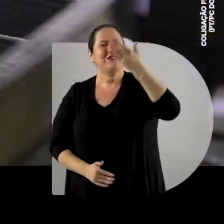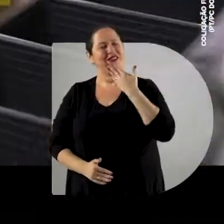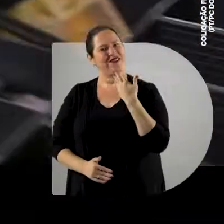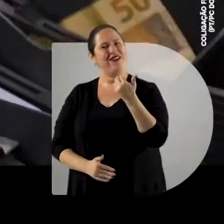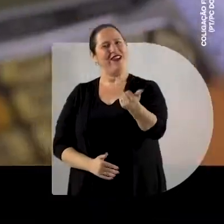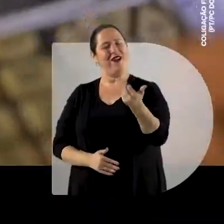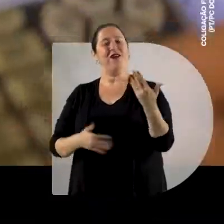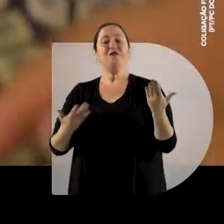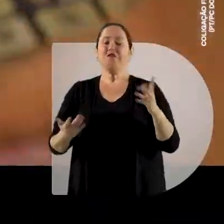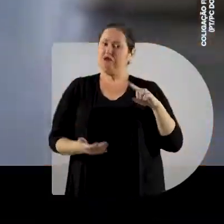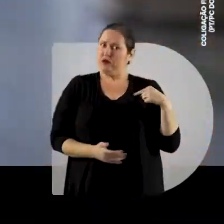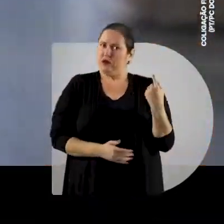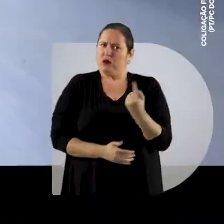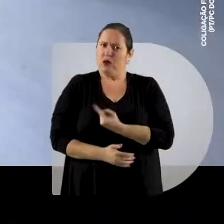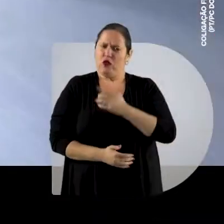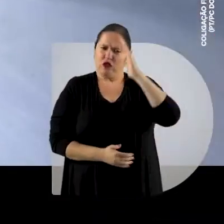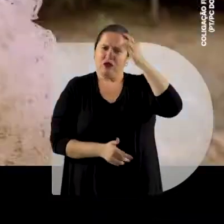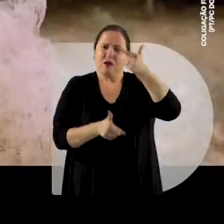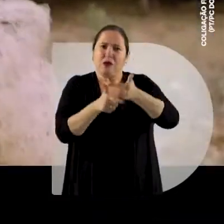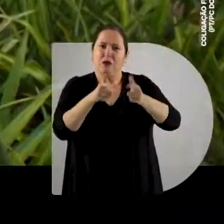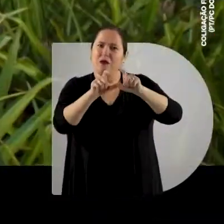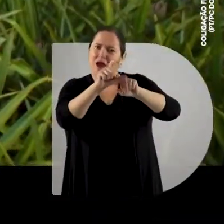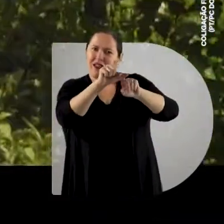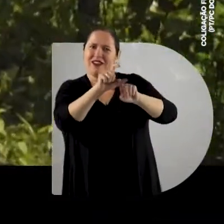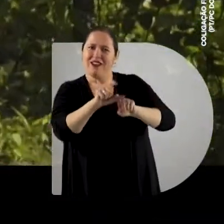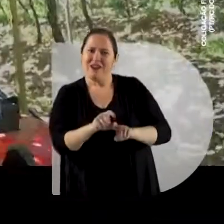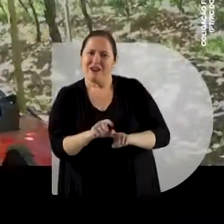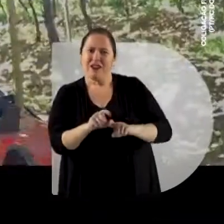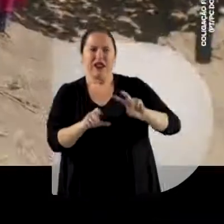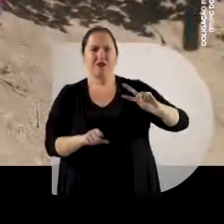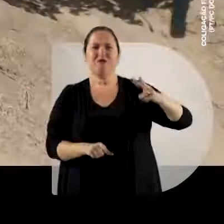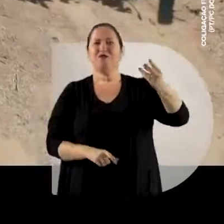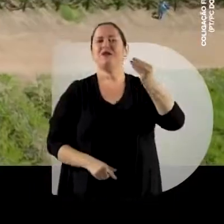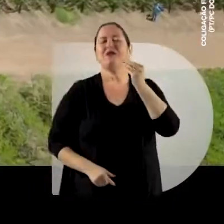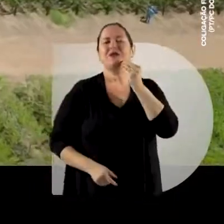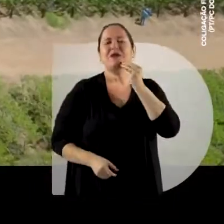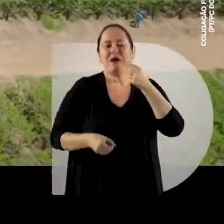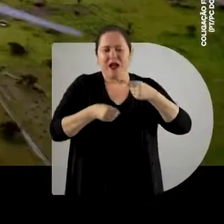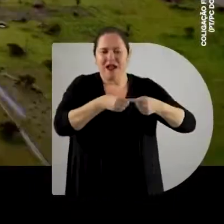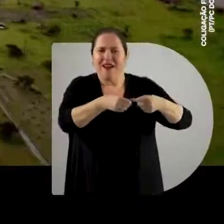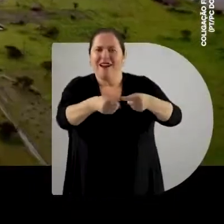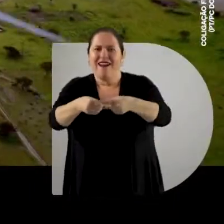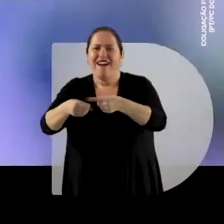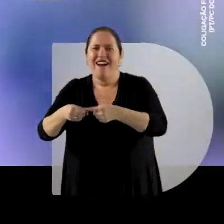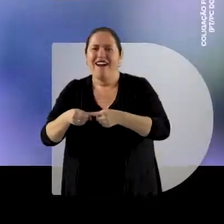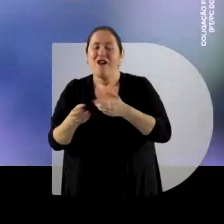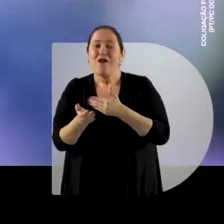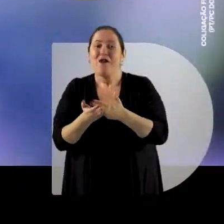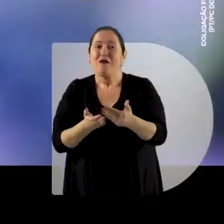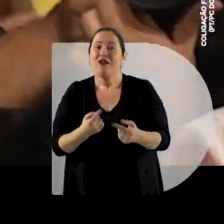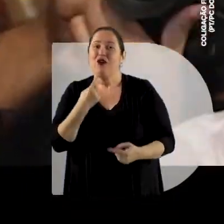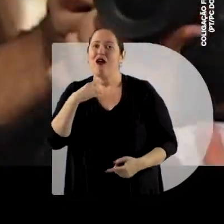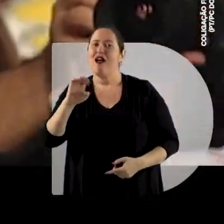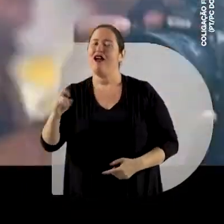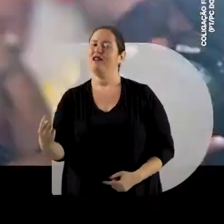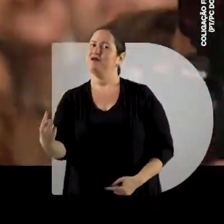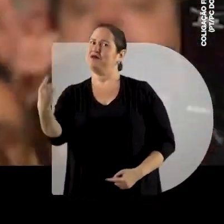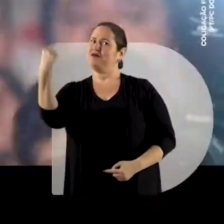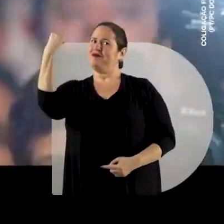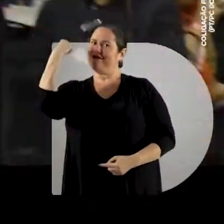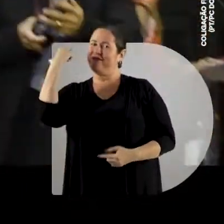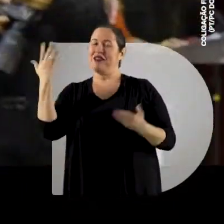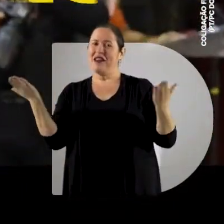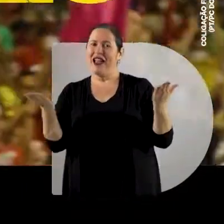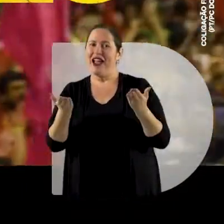Enquanto isso, a gente desenrola as suas dívidas E duplica as oportunidades no interior Estendendo esse legado que começou com o Eduardo